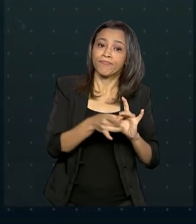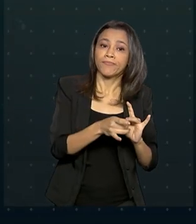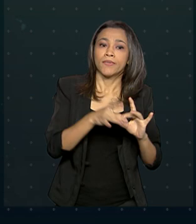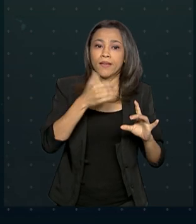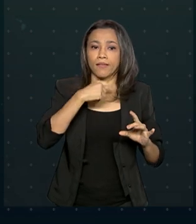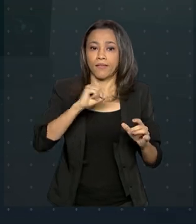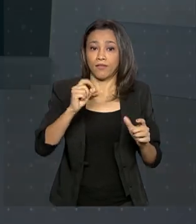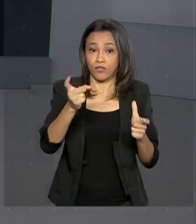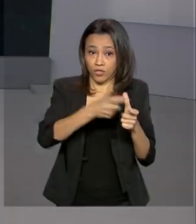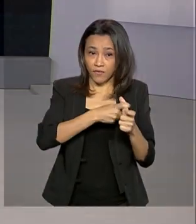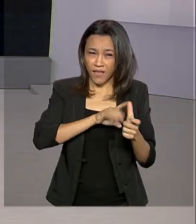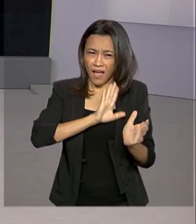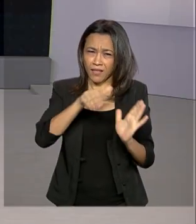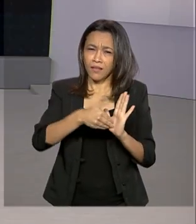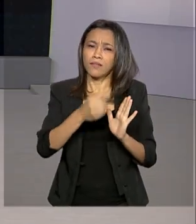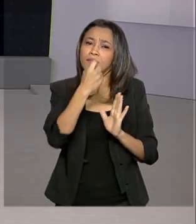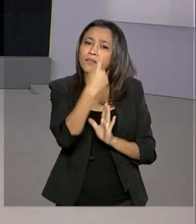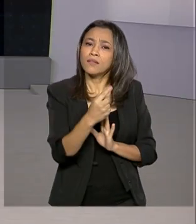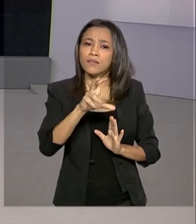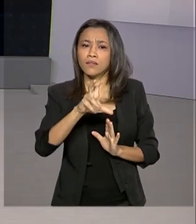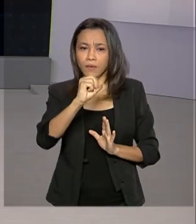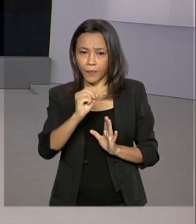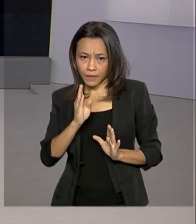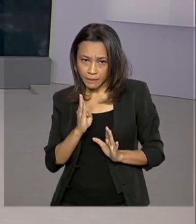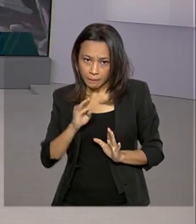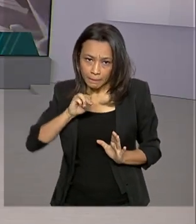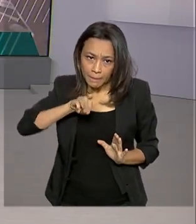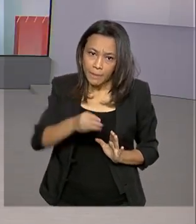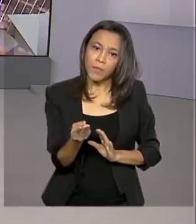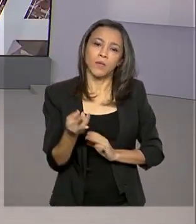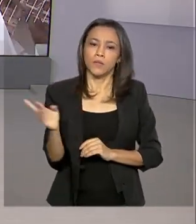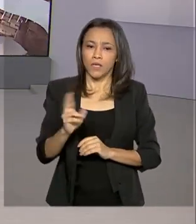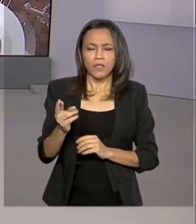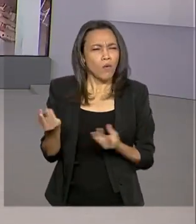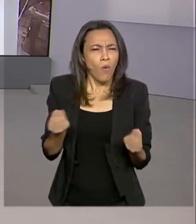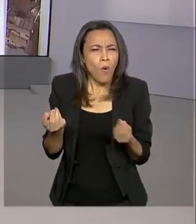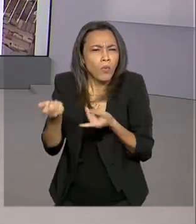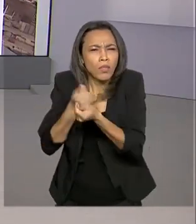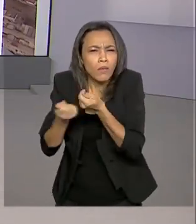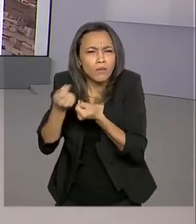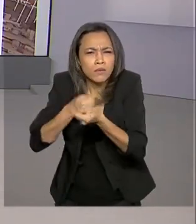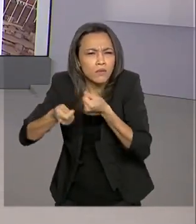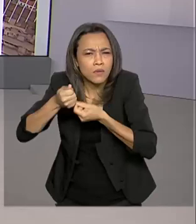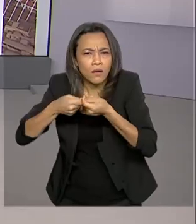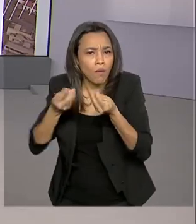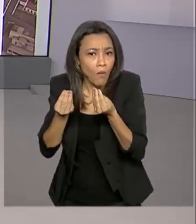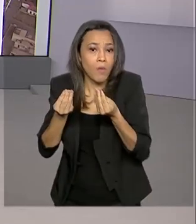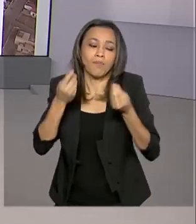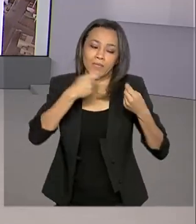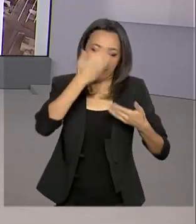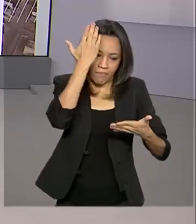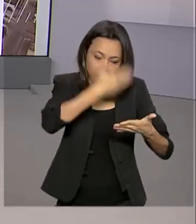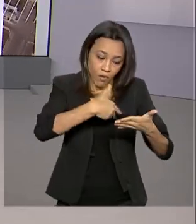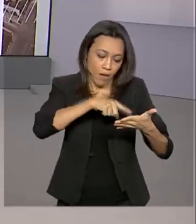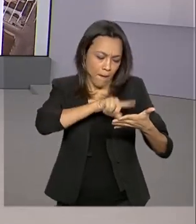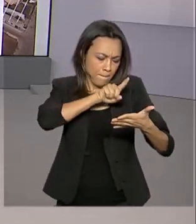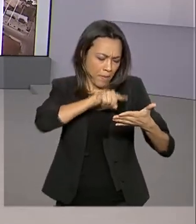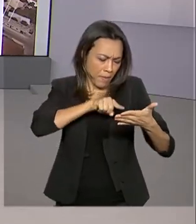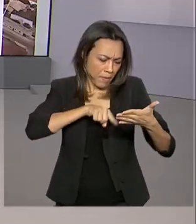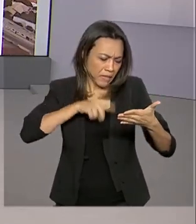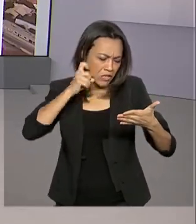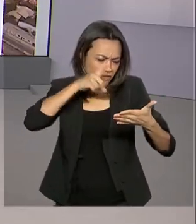150 milhões de reais. E para fazer essa negociação, o contribuinte precisa comprovar dificuldades